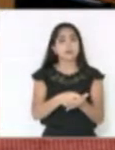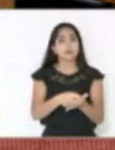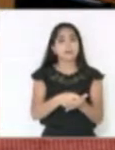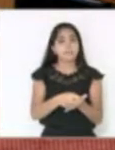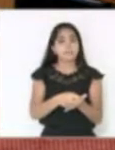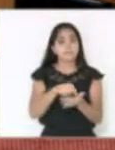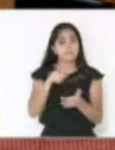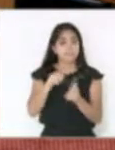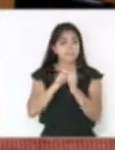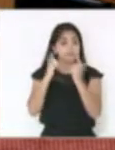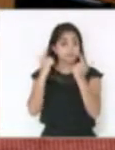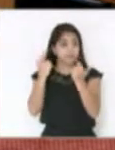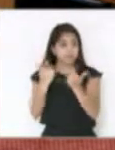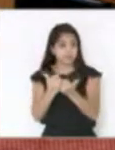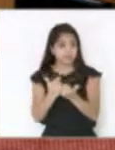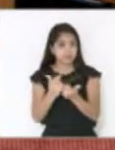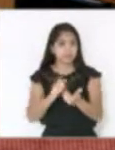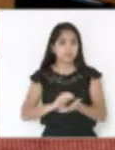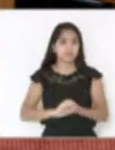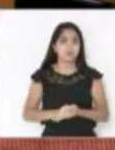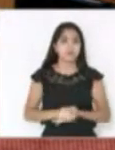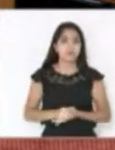por esta casa através do líder.